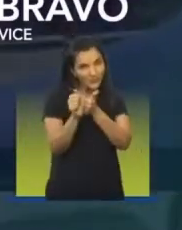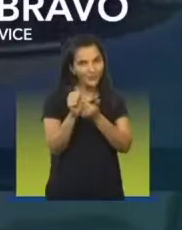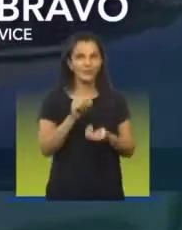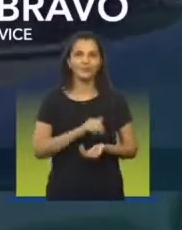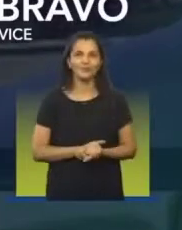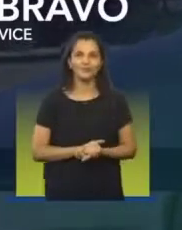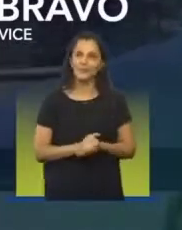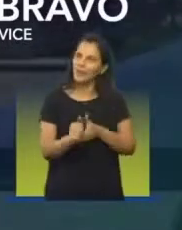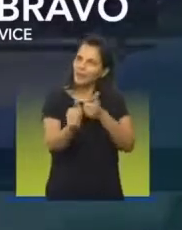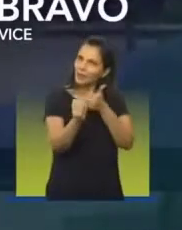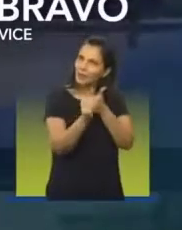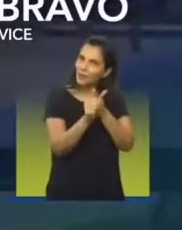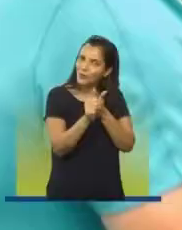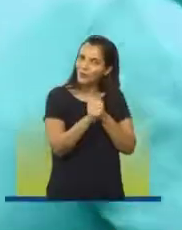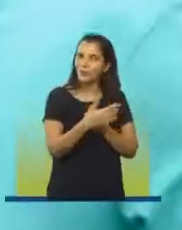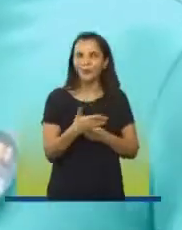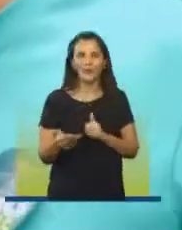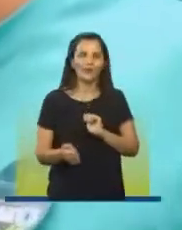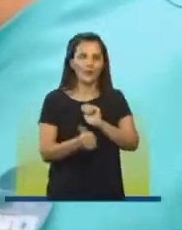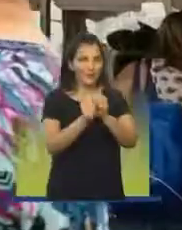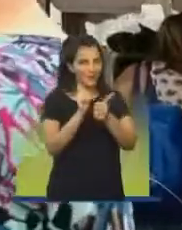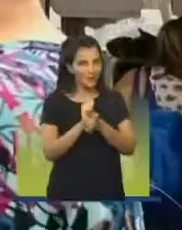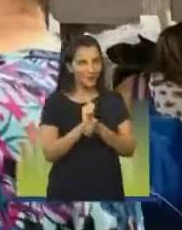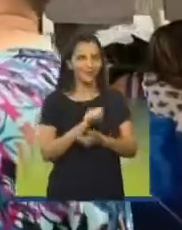Estamos juntos, somos todos os esportes. Valeu!